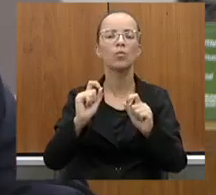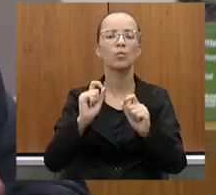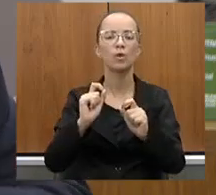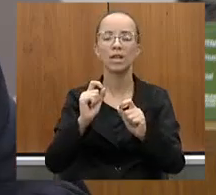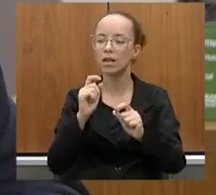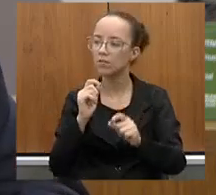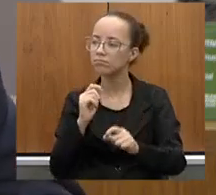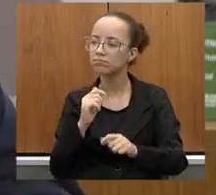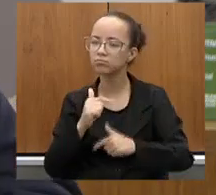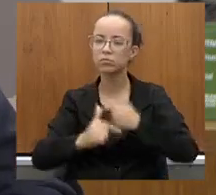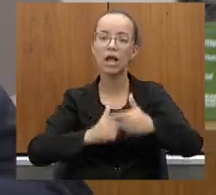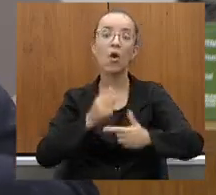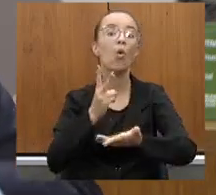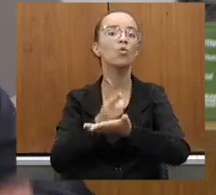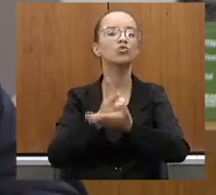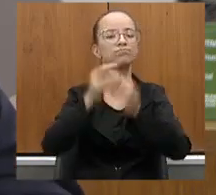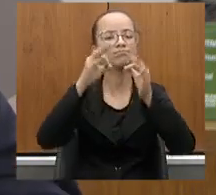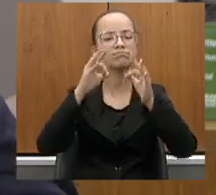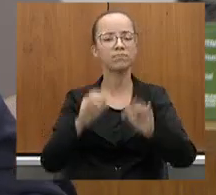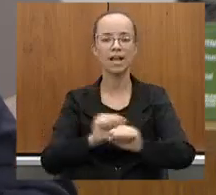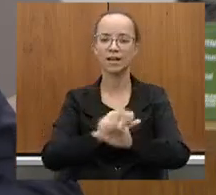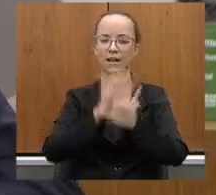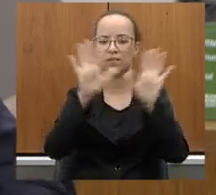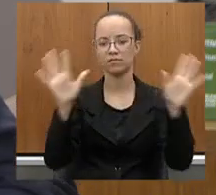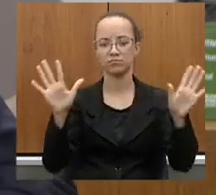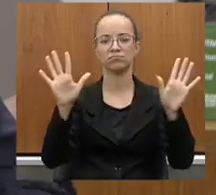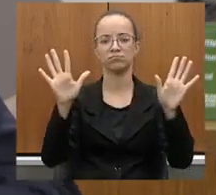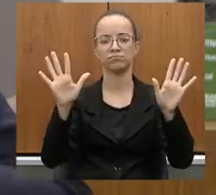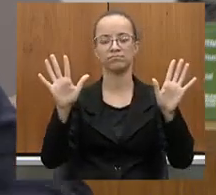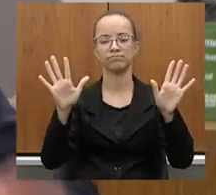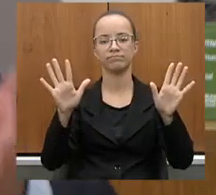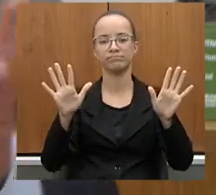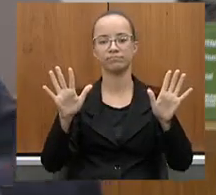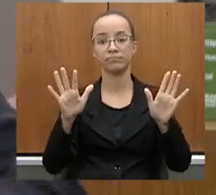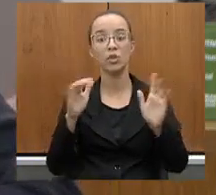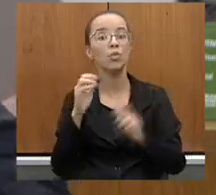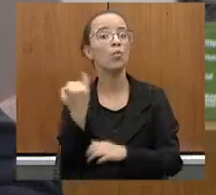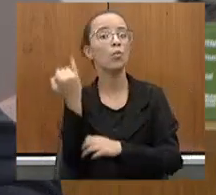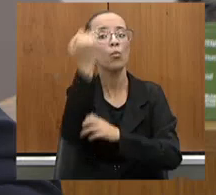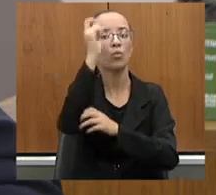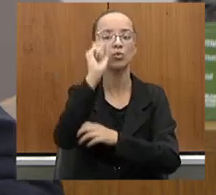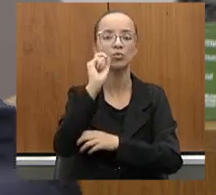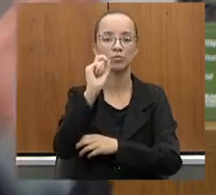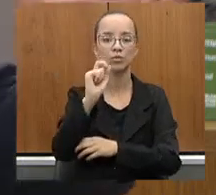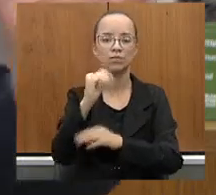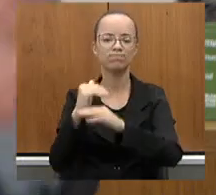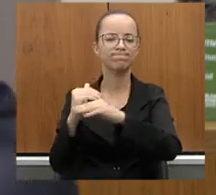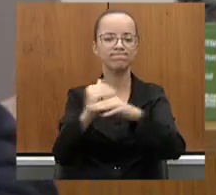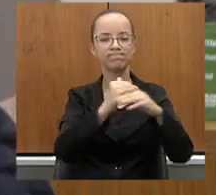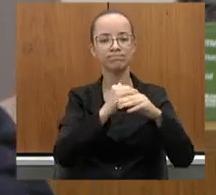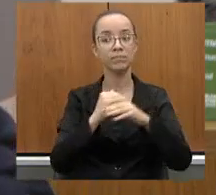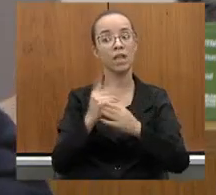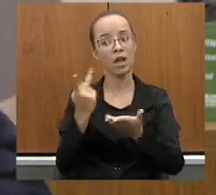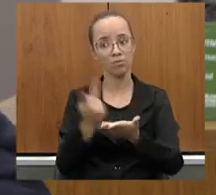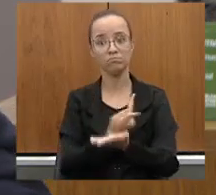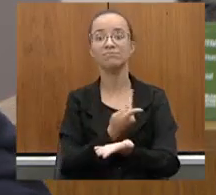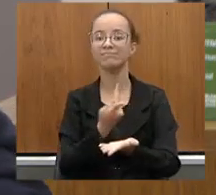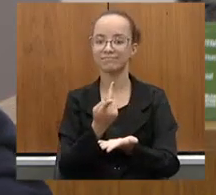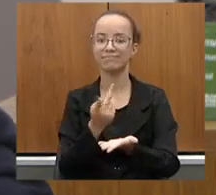uma sequência correta, transparente e, acima de tudo, que pudesse tornar realidade. É o que ocorreu.